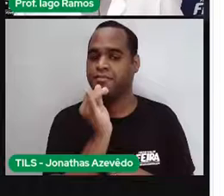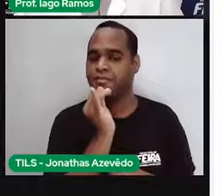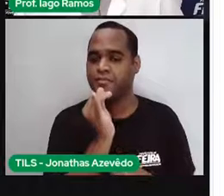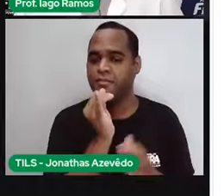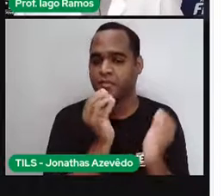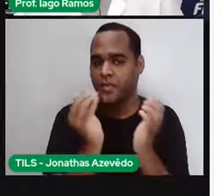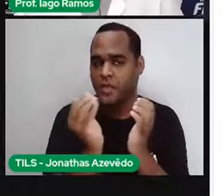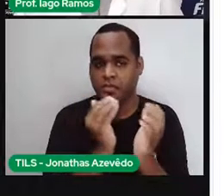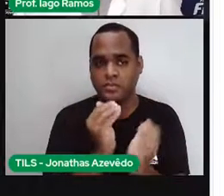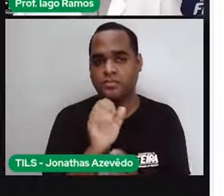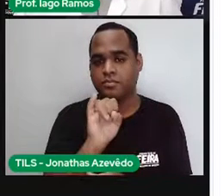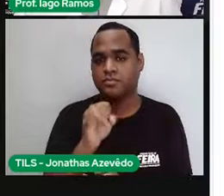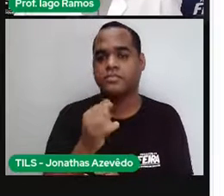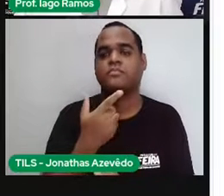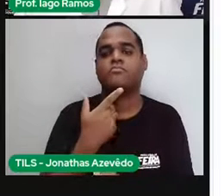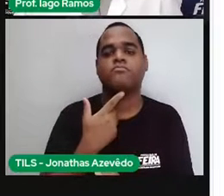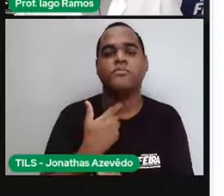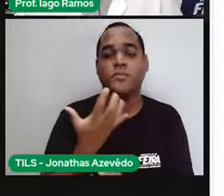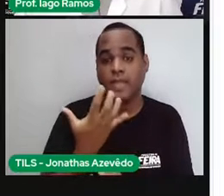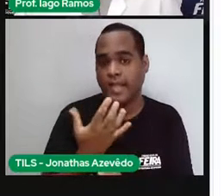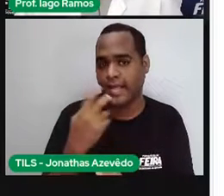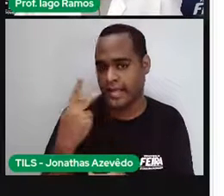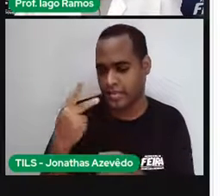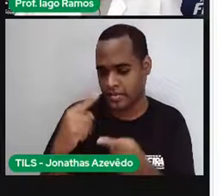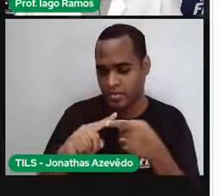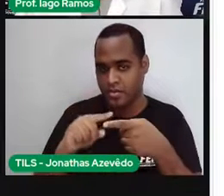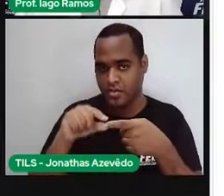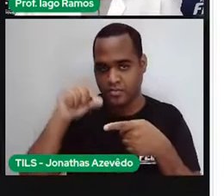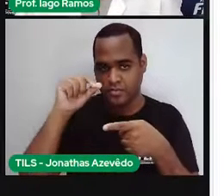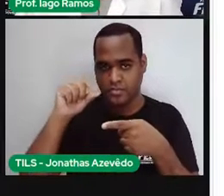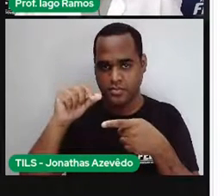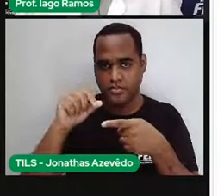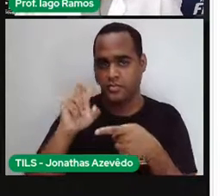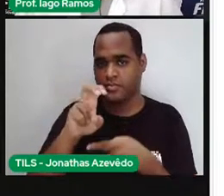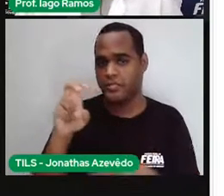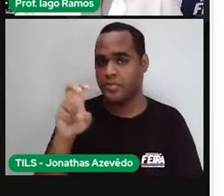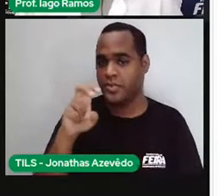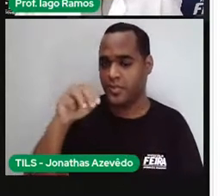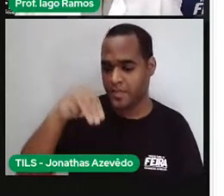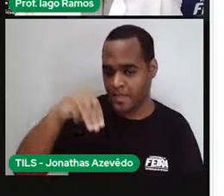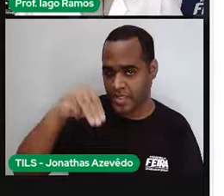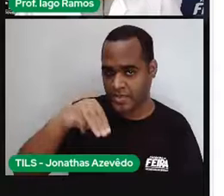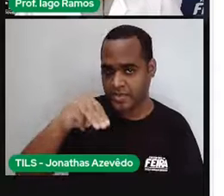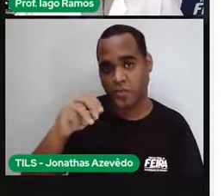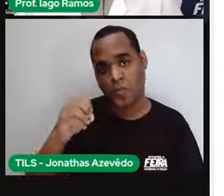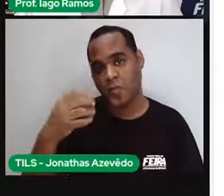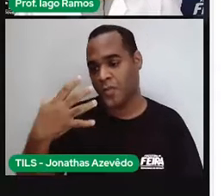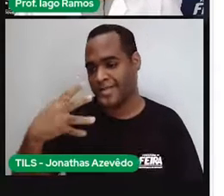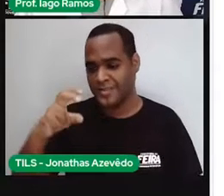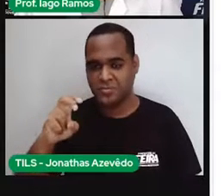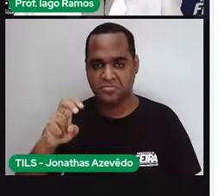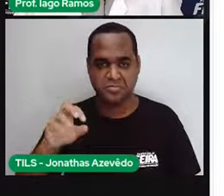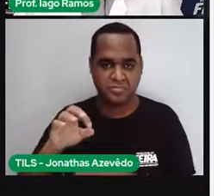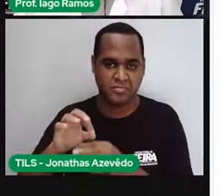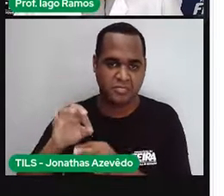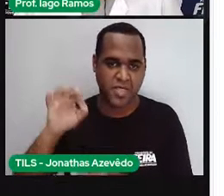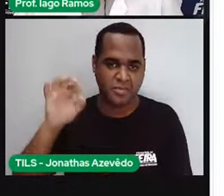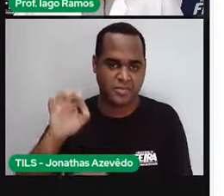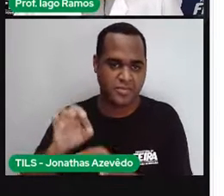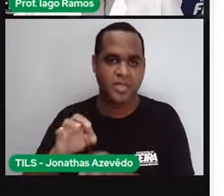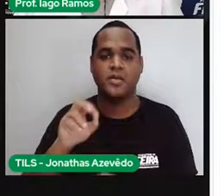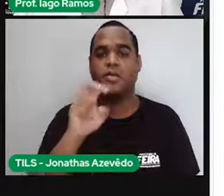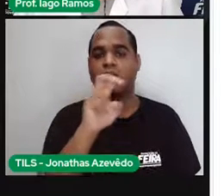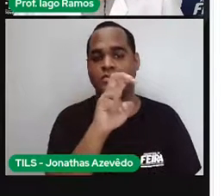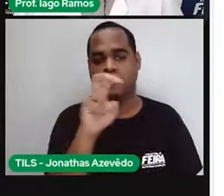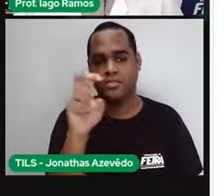se a gente pensar no terreno 1, ele diz que o terreno 1 é 55 por 45. Como assim? Ele está dizendo